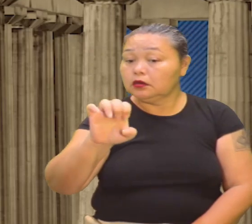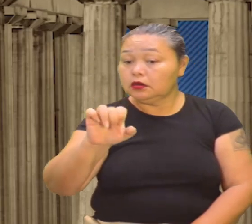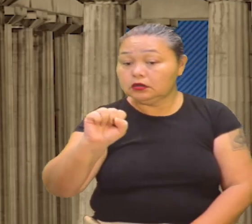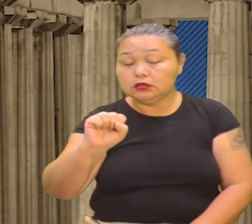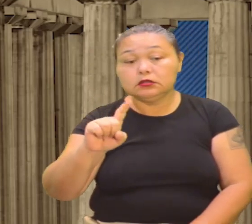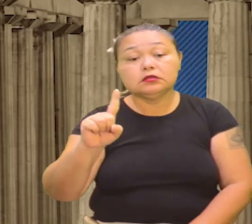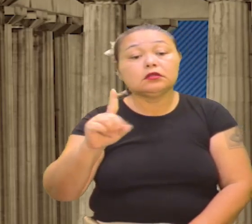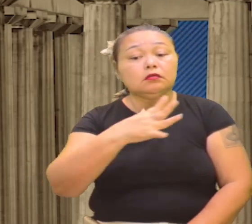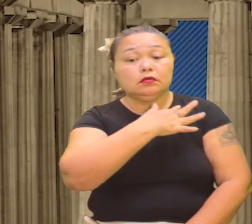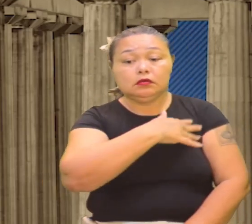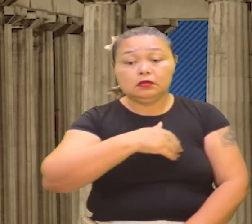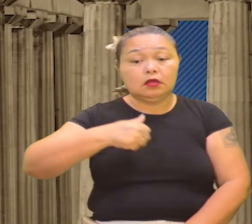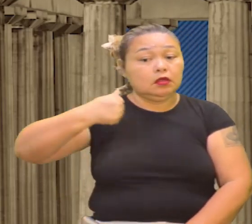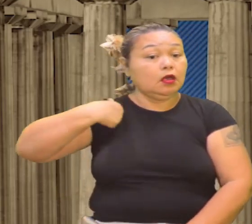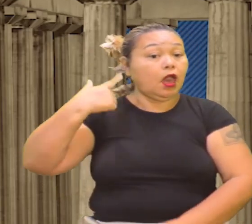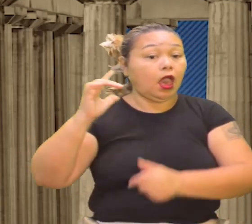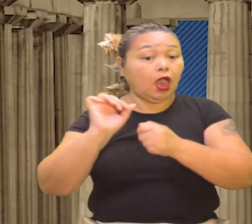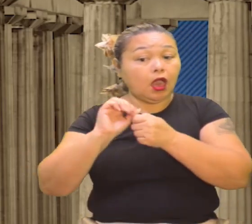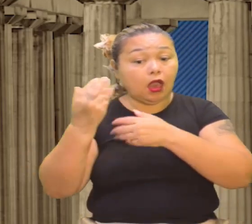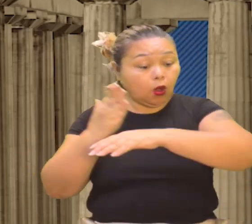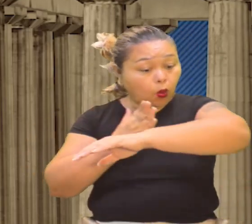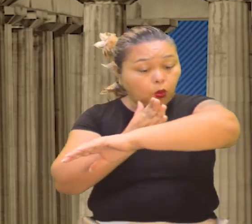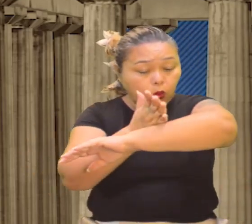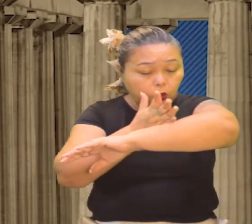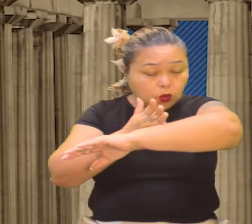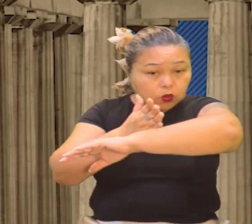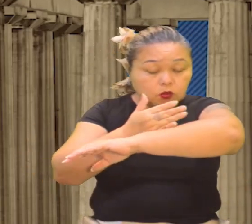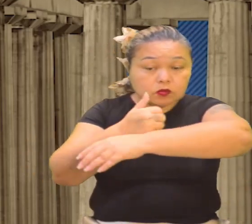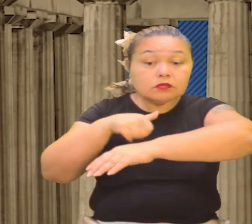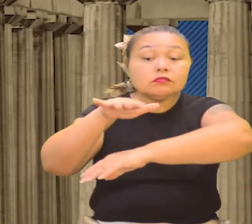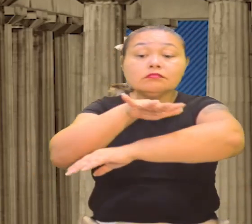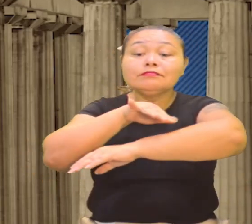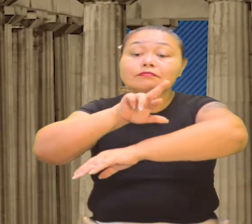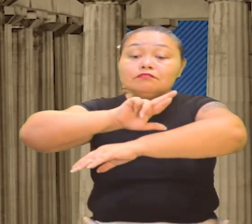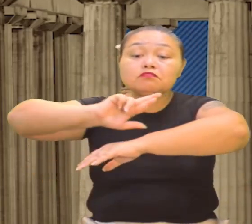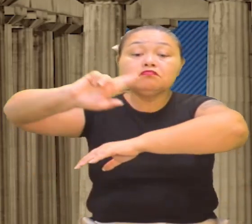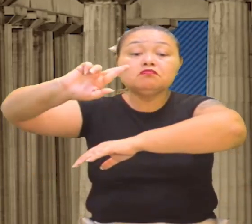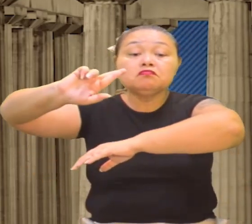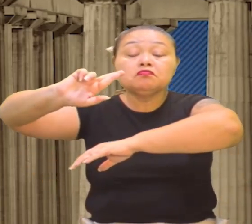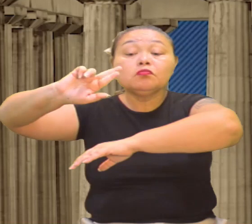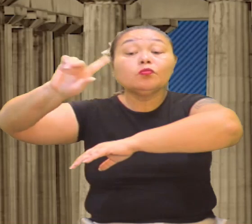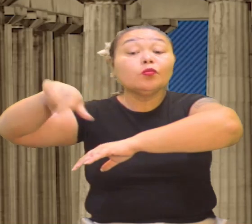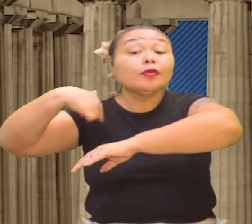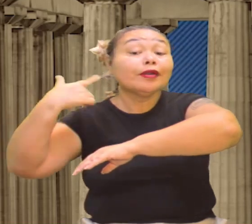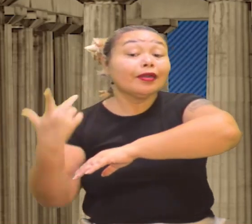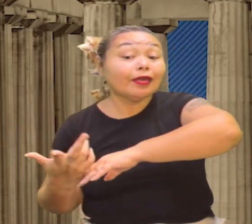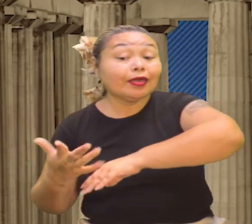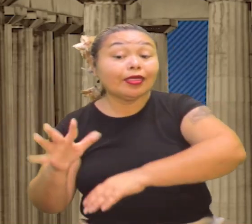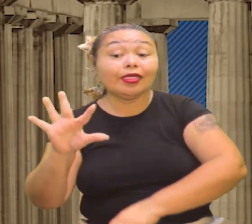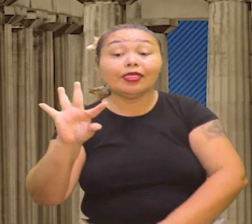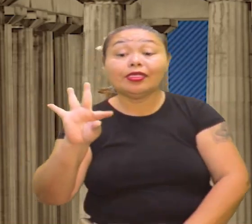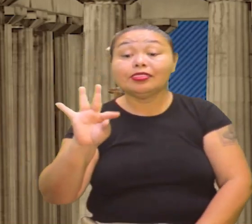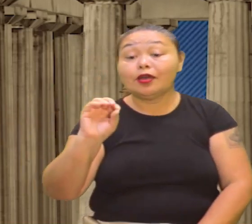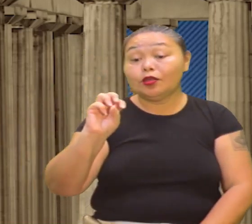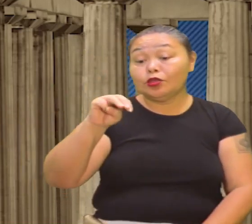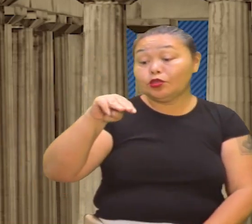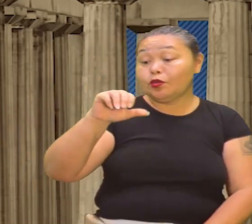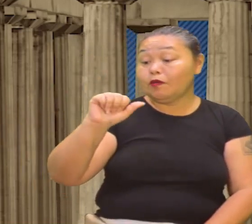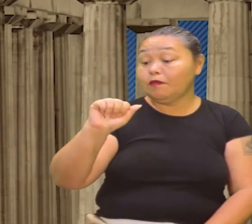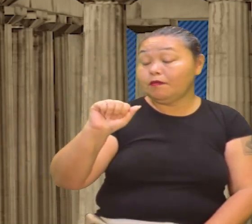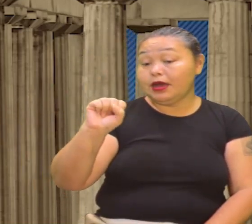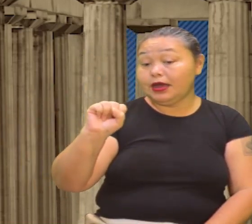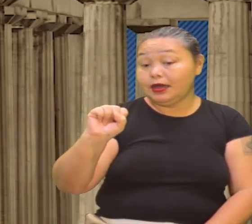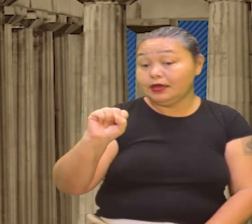foi colocado na Idade Média, no âmbito da religião, por Tomás de Aquino. Santo Agostinho,